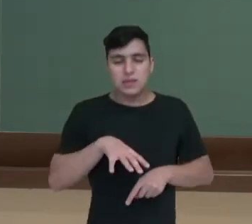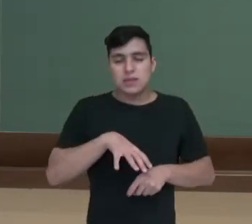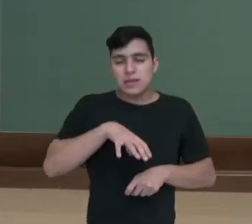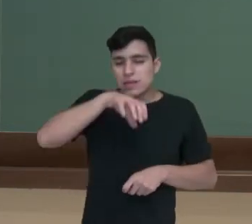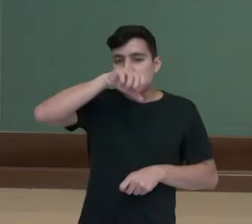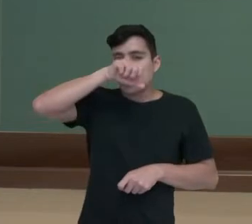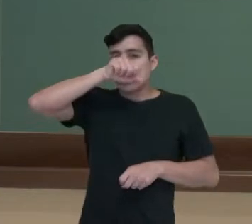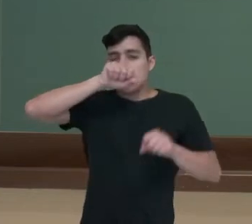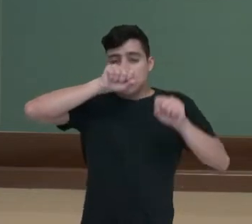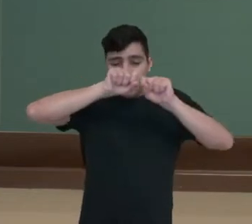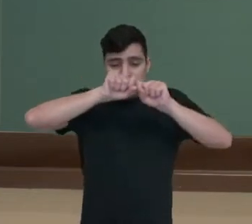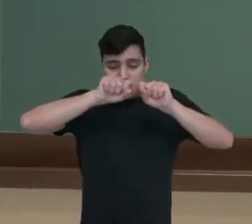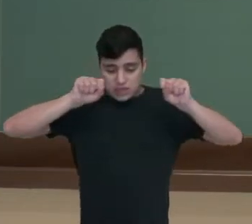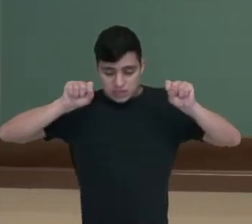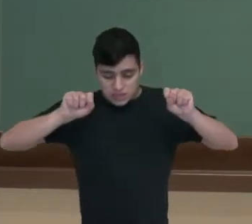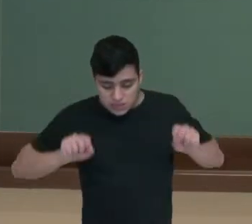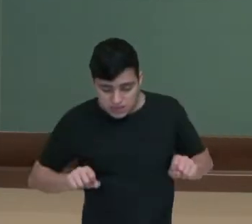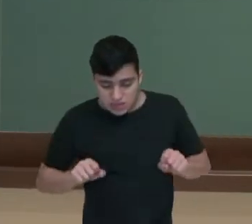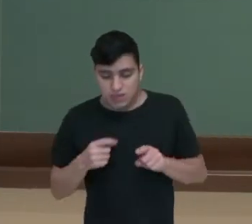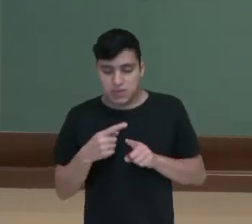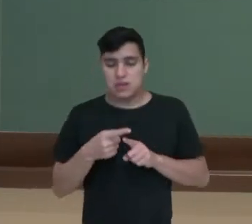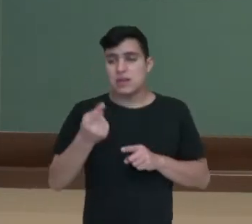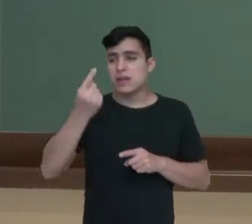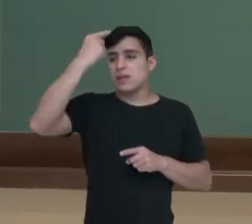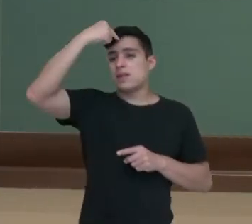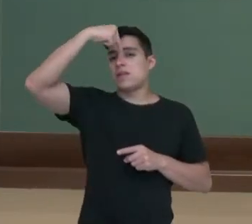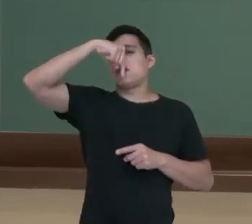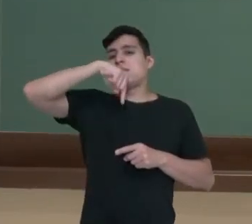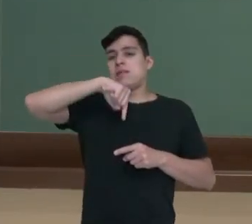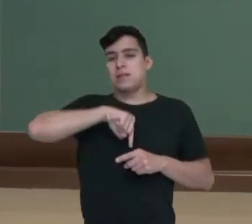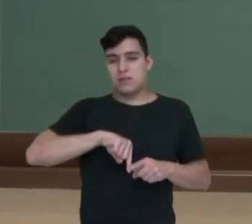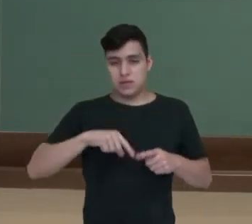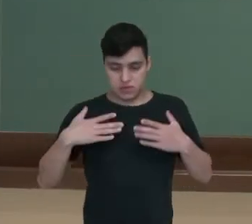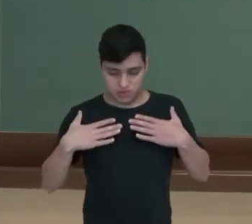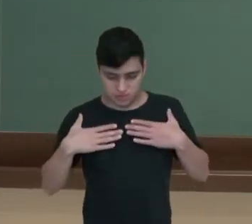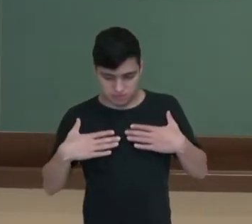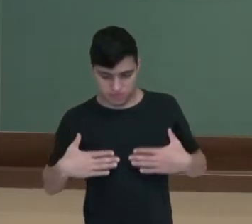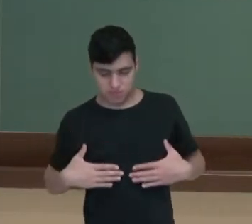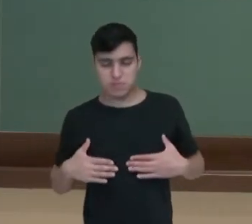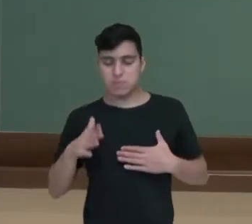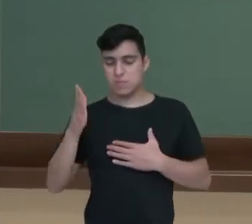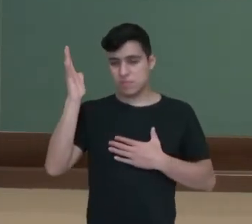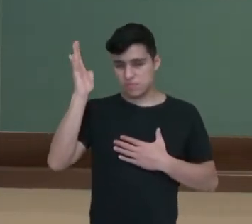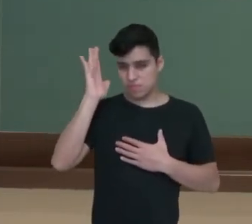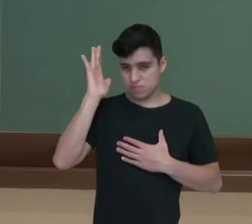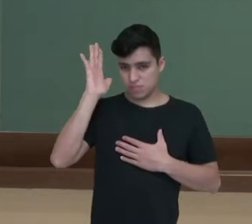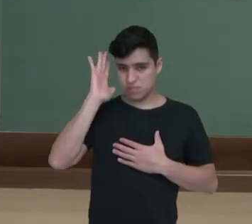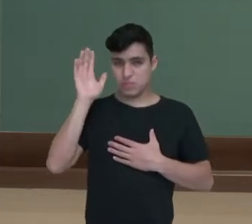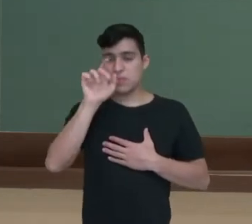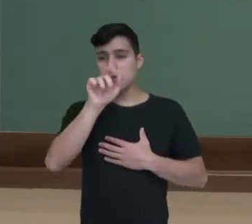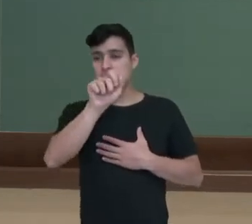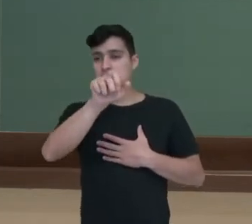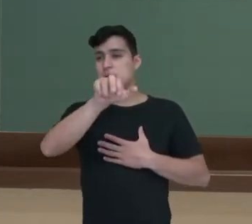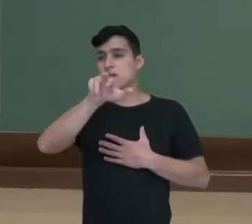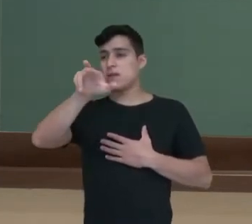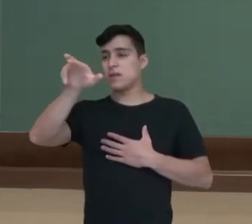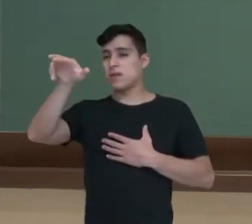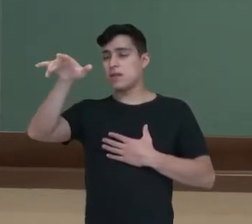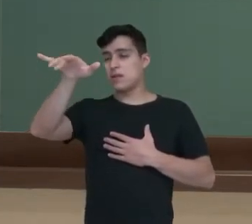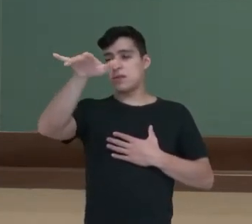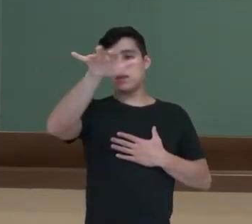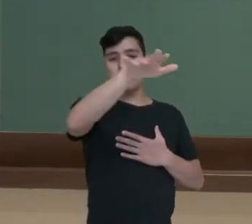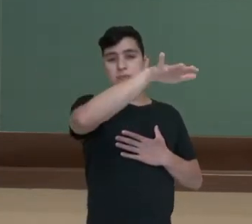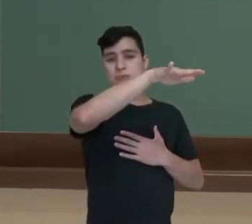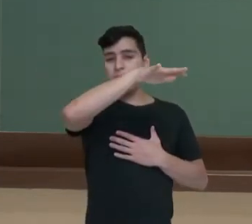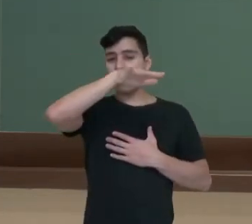porque ele é a porta de entrada para o nosso corpo. Então imagine que esse ar que me rodeia, o ar que está